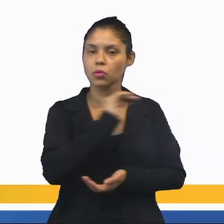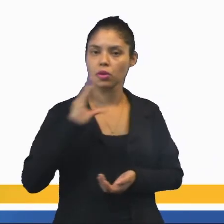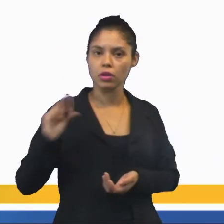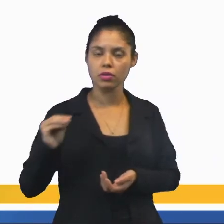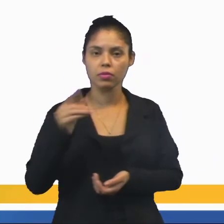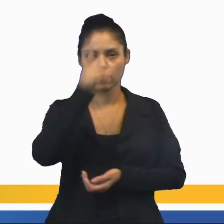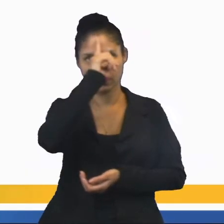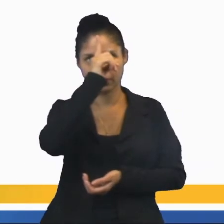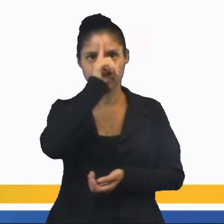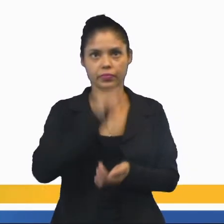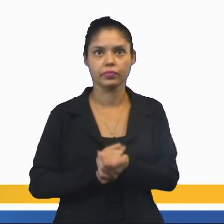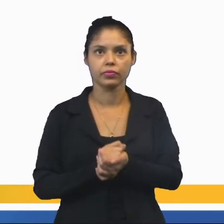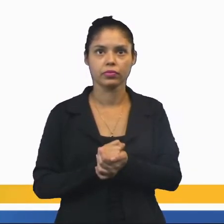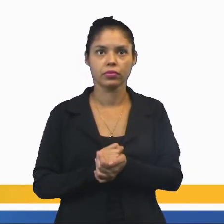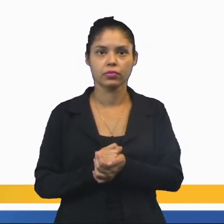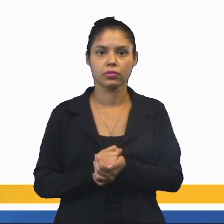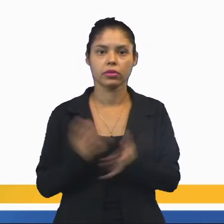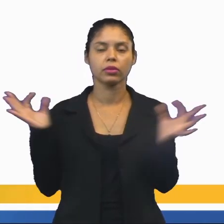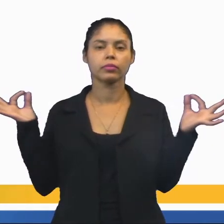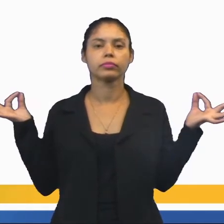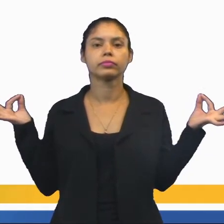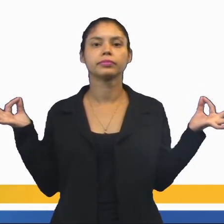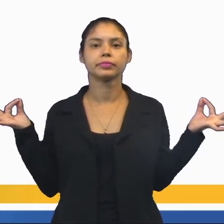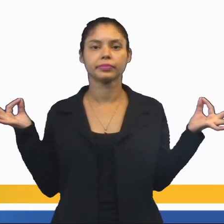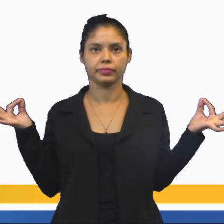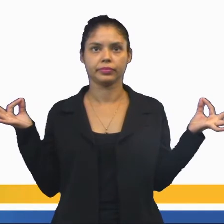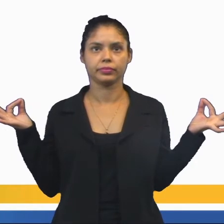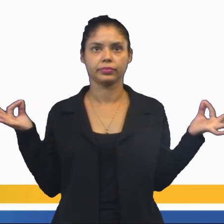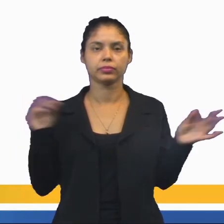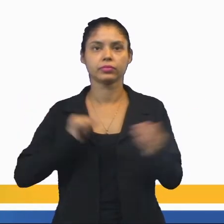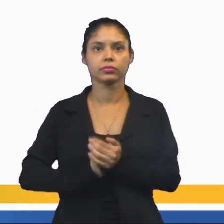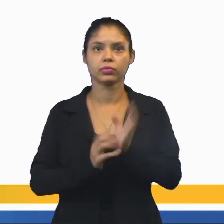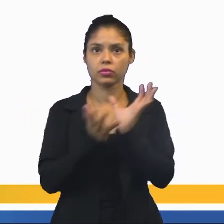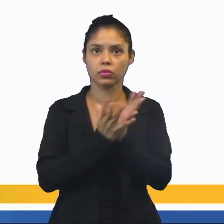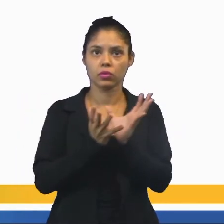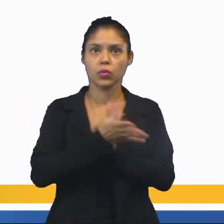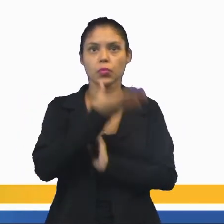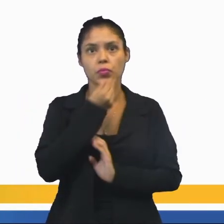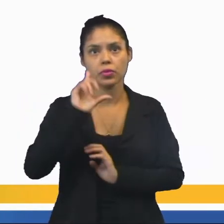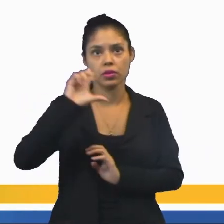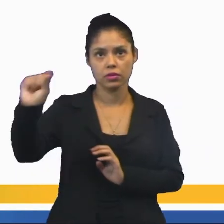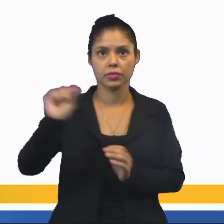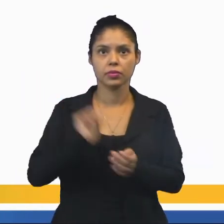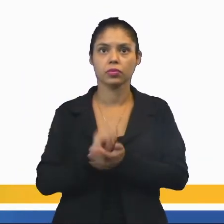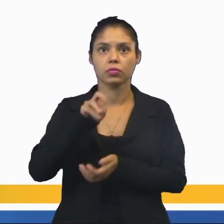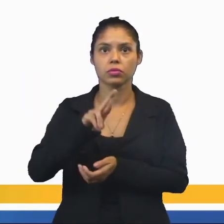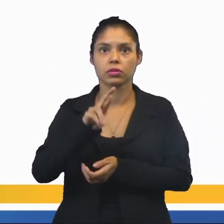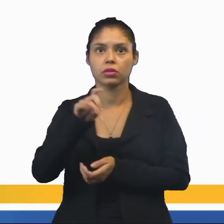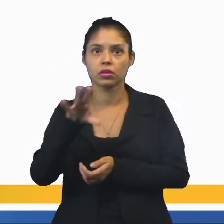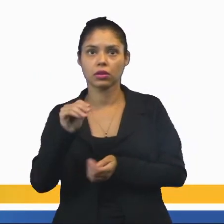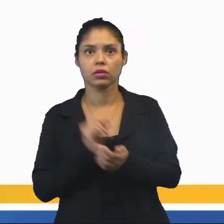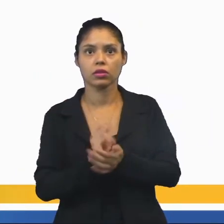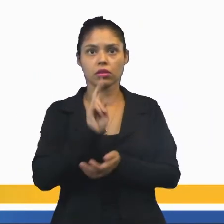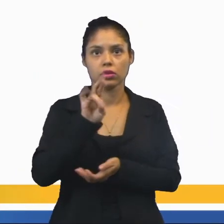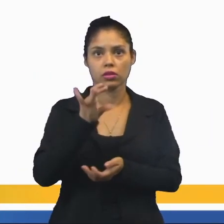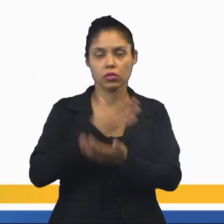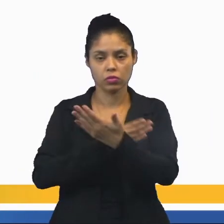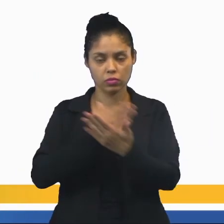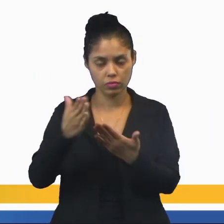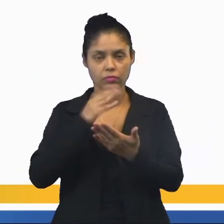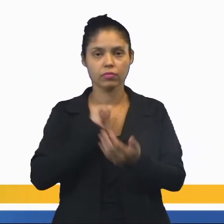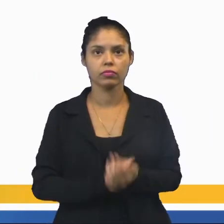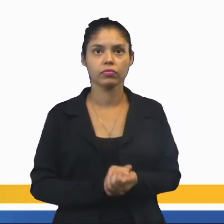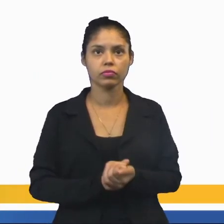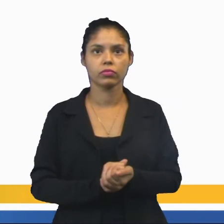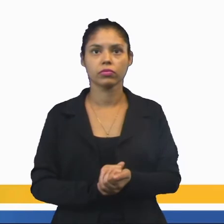adulta. Olha, dentro do budismo, ali um grupo de meninos budistas a caminho do monastério para o ritual de iniciação.